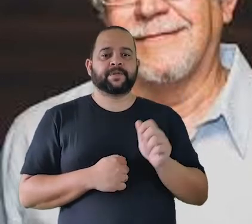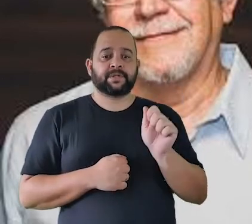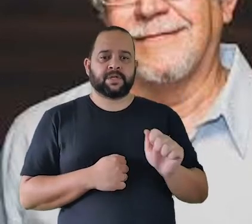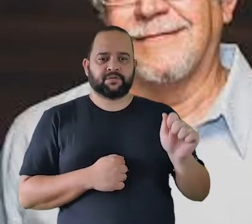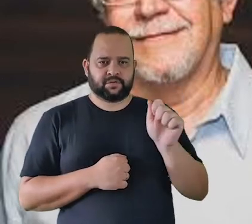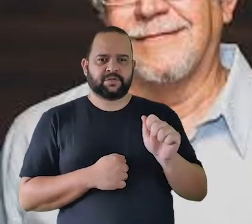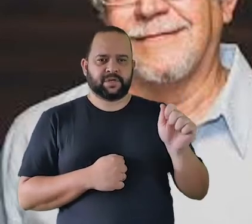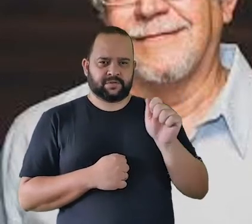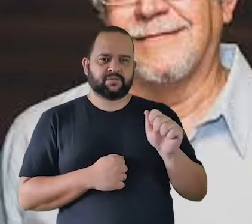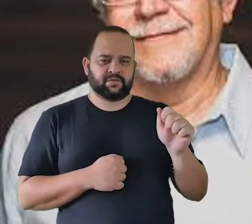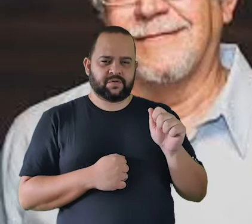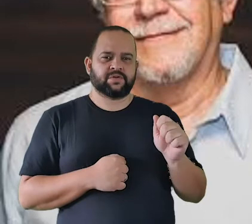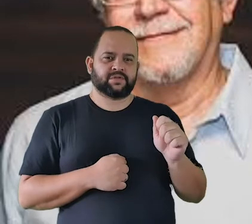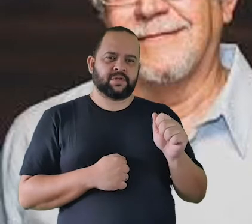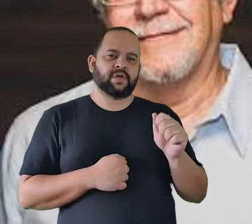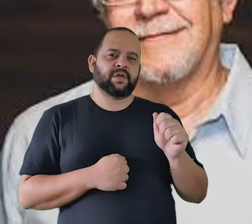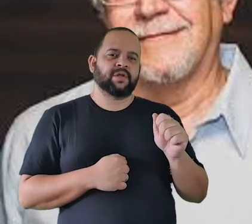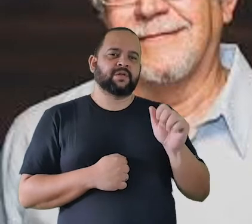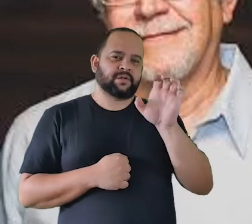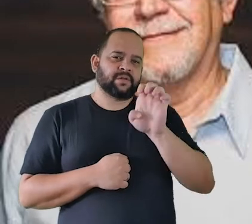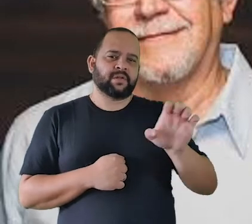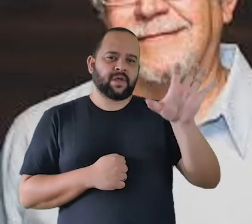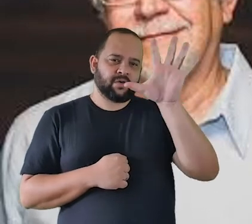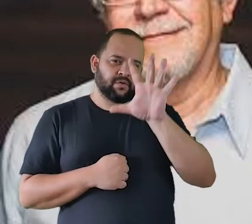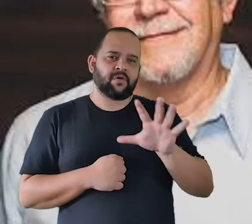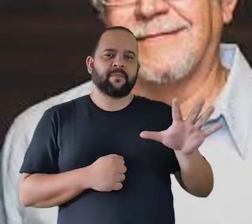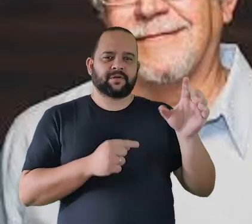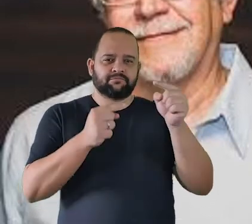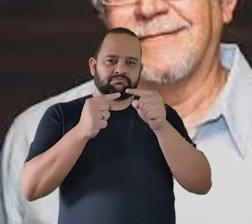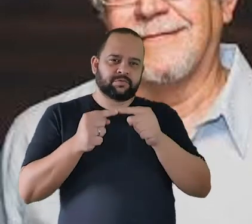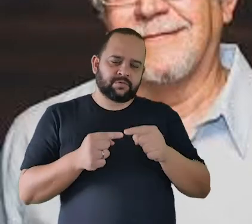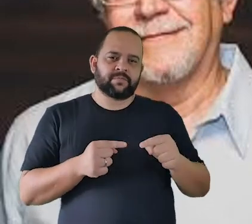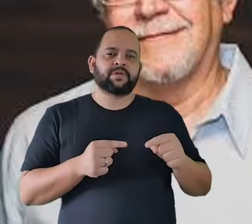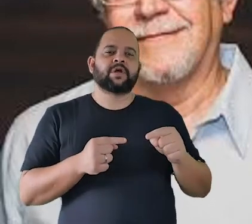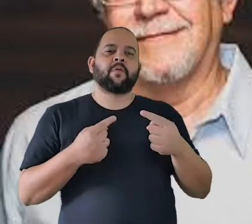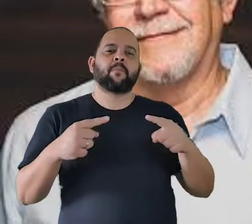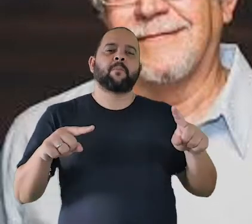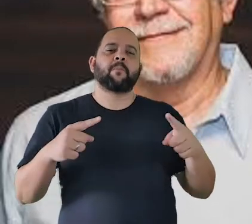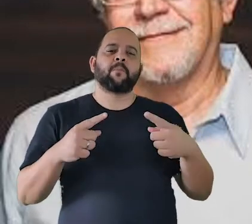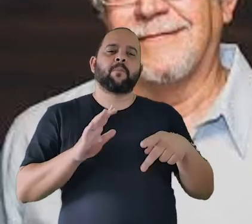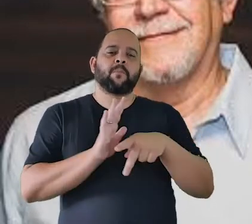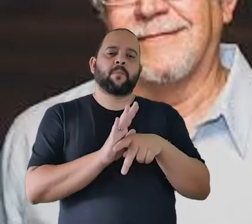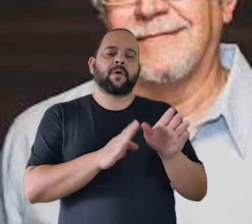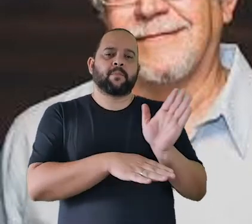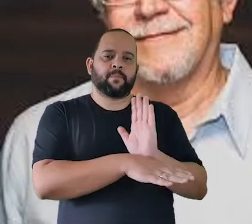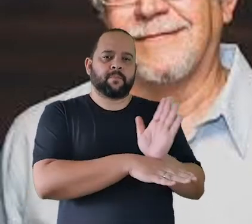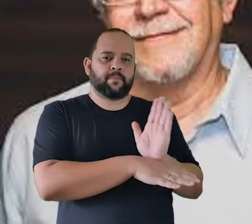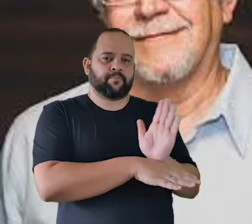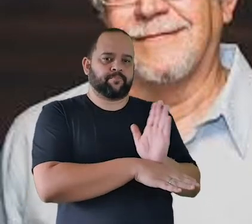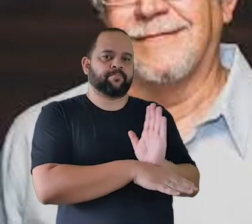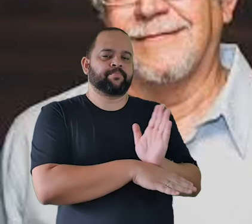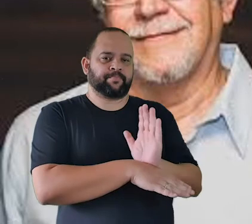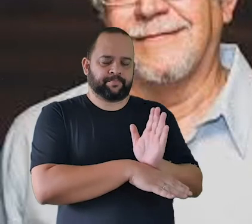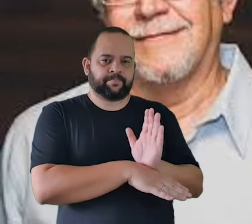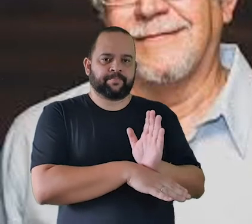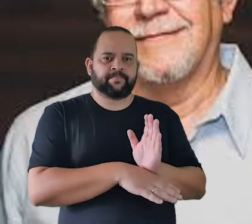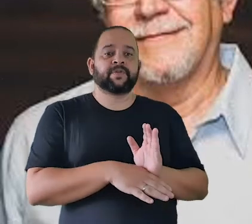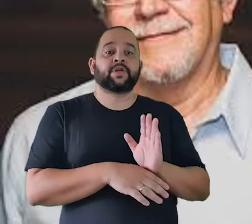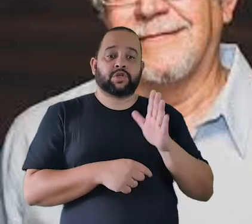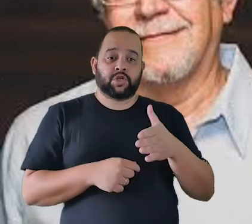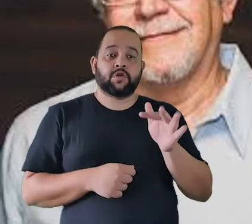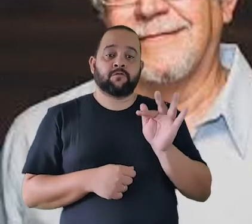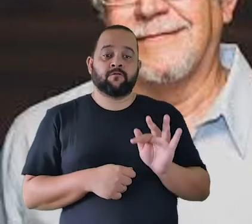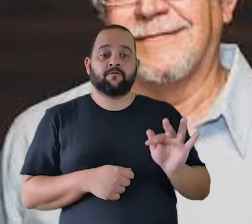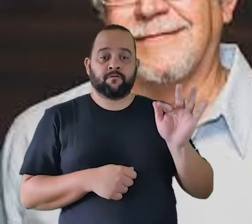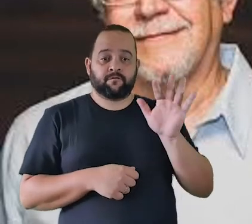associações ligadas exatamente a essa música de cinema ele é bacharel em